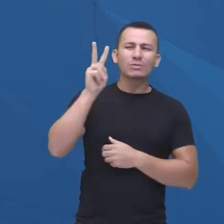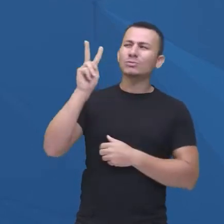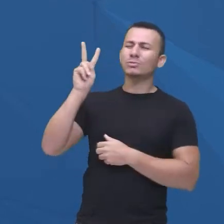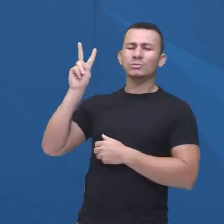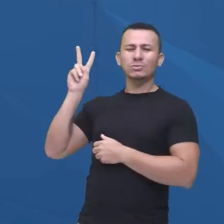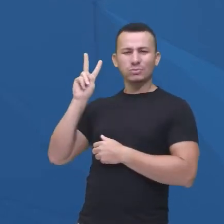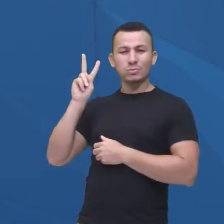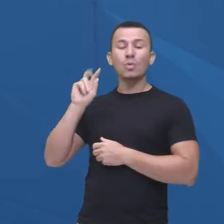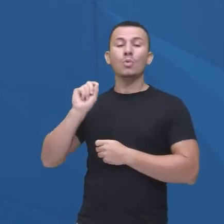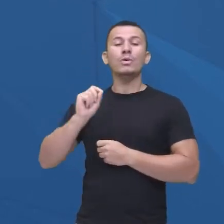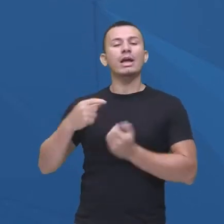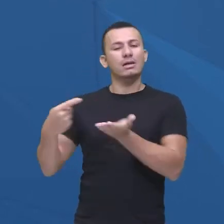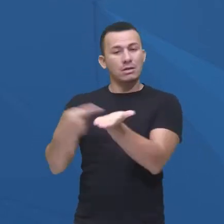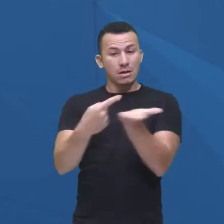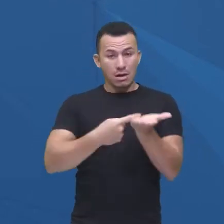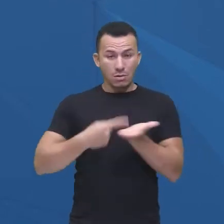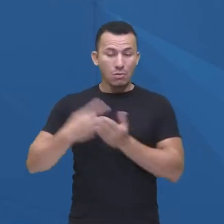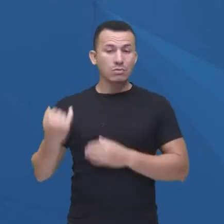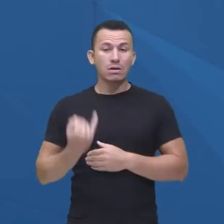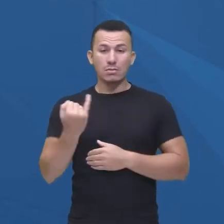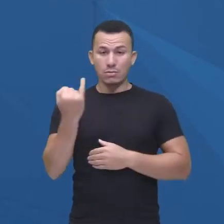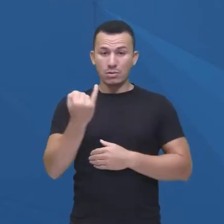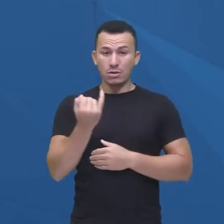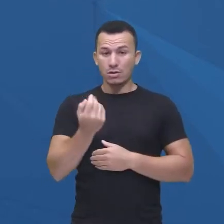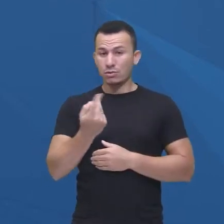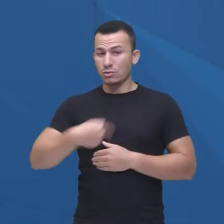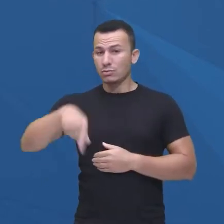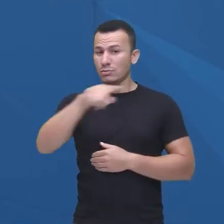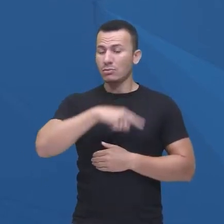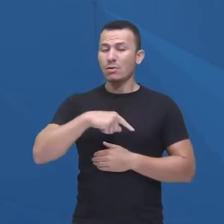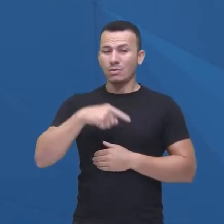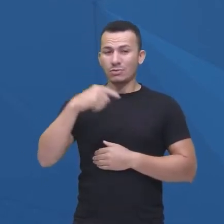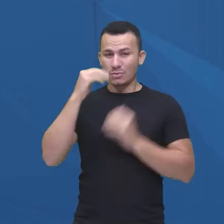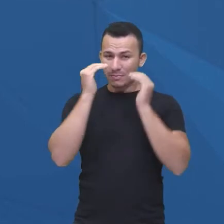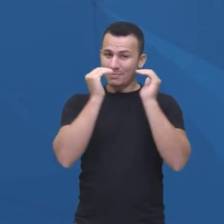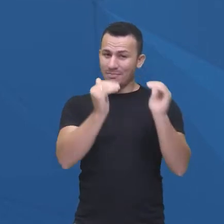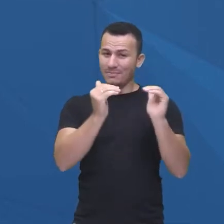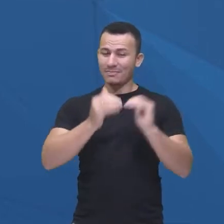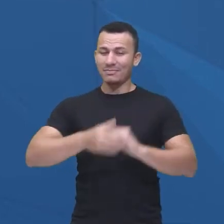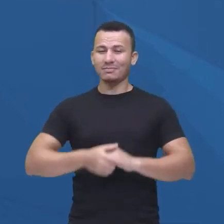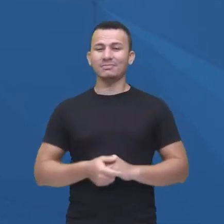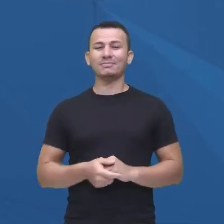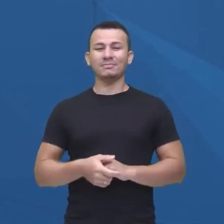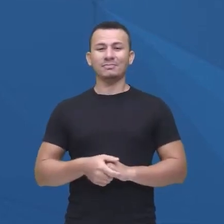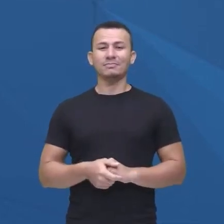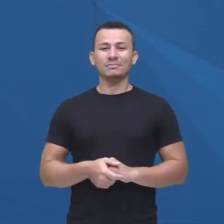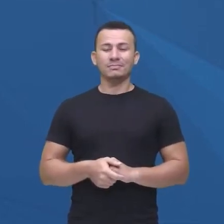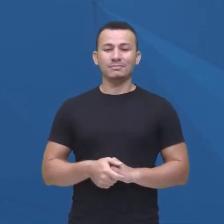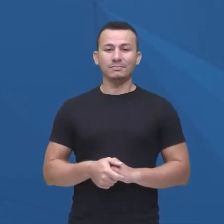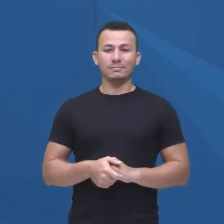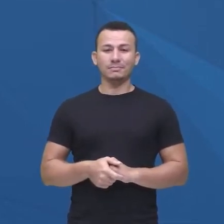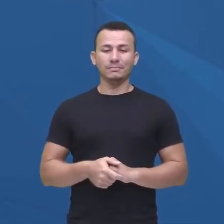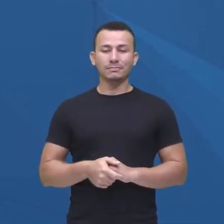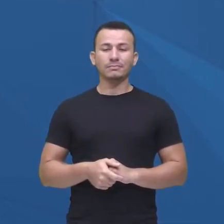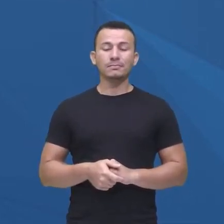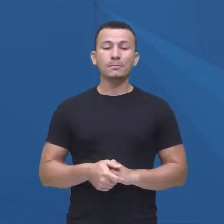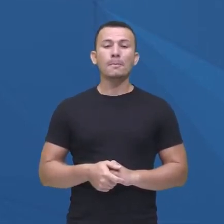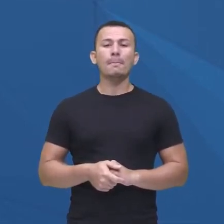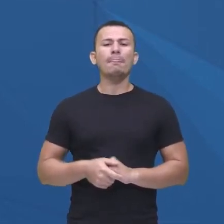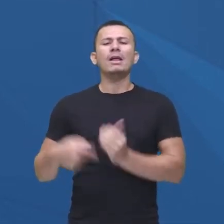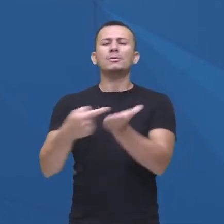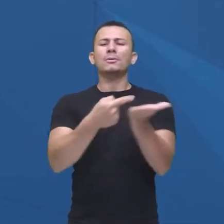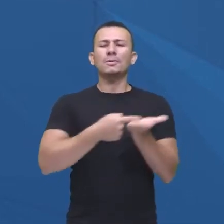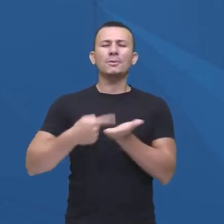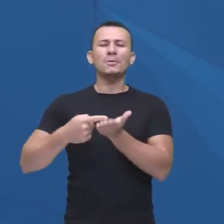acordos que são importantes da gente cumprir hoje. Vamos dar uma olhadinha aí, olha só. E eu sempre falo, né? Esses acordos são